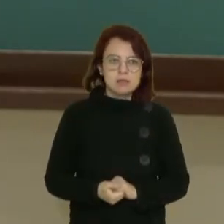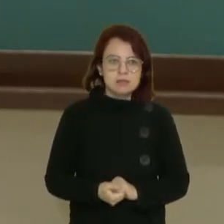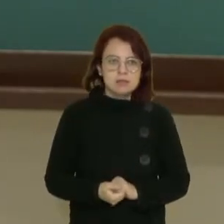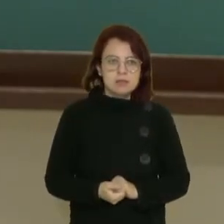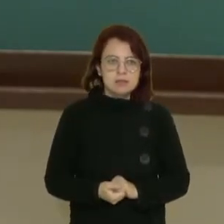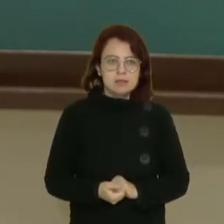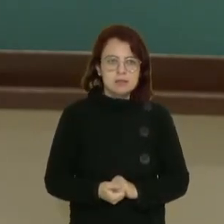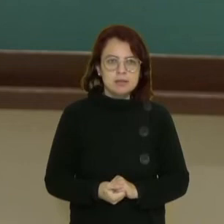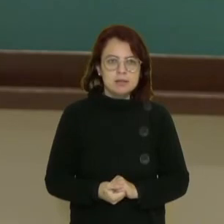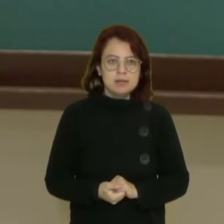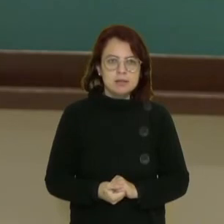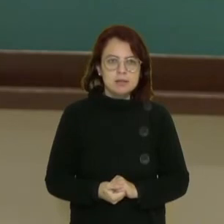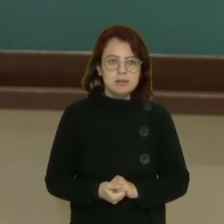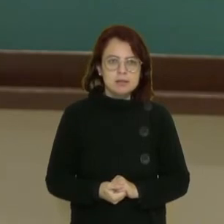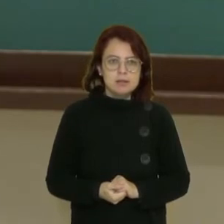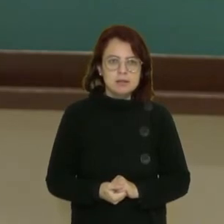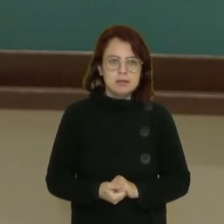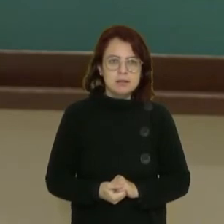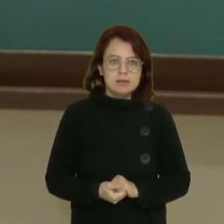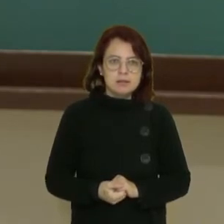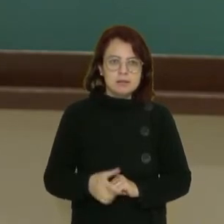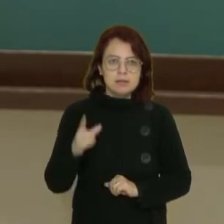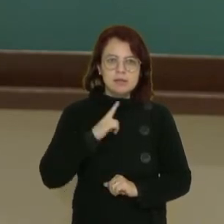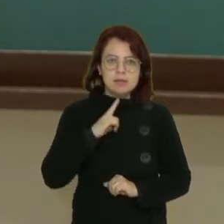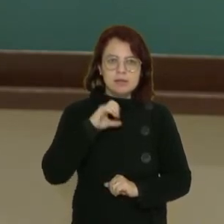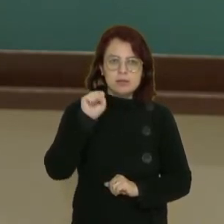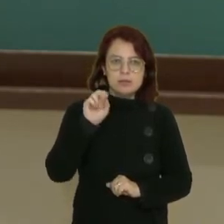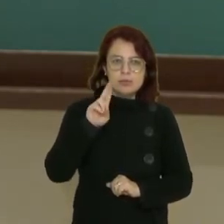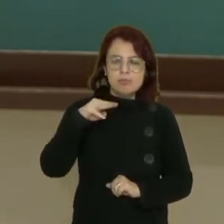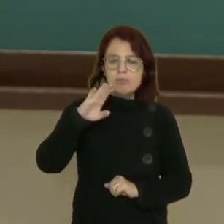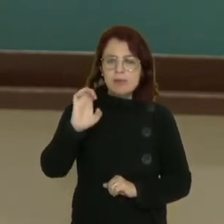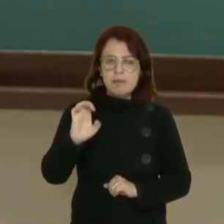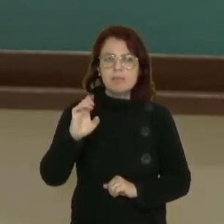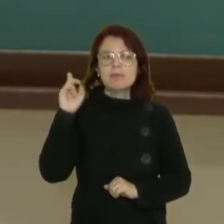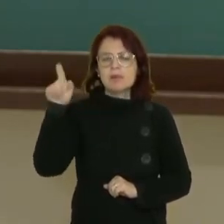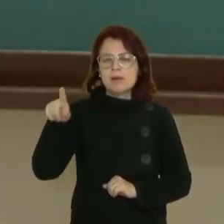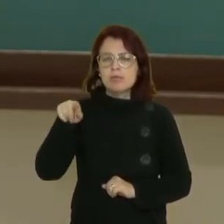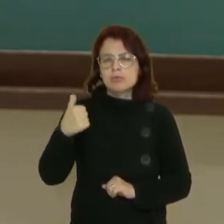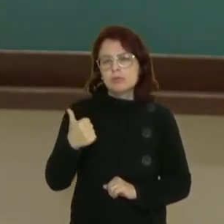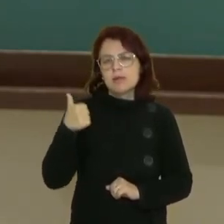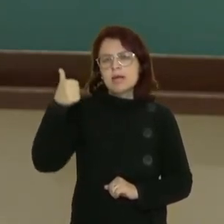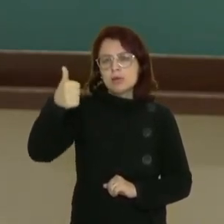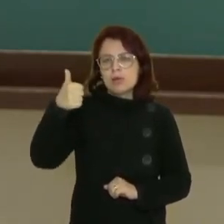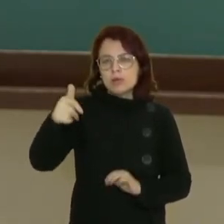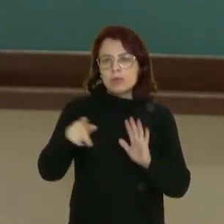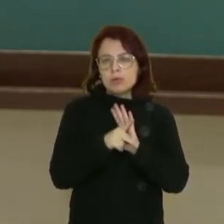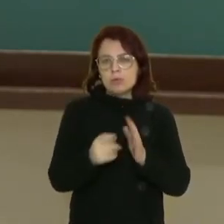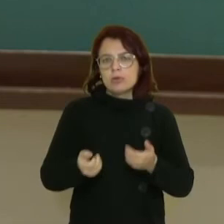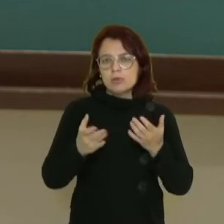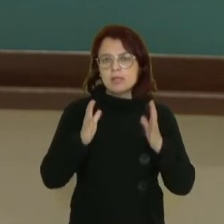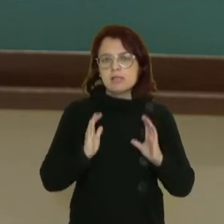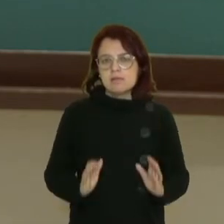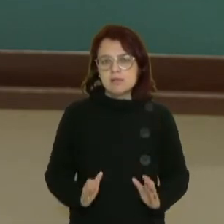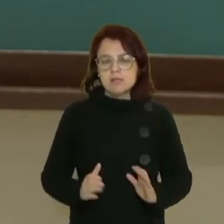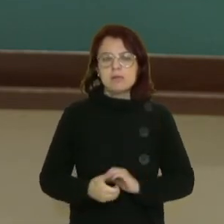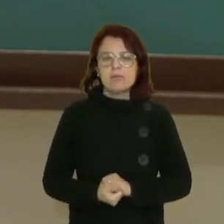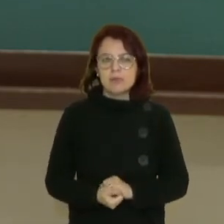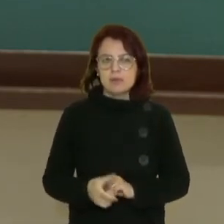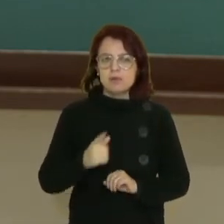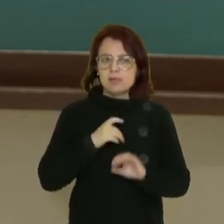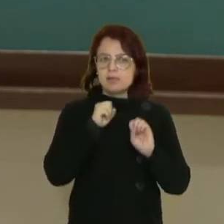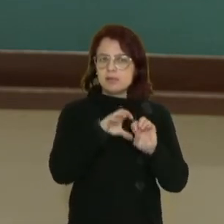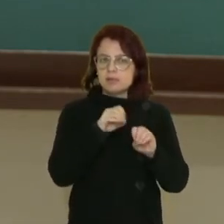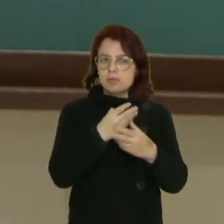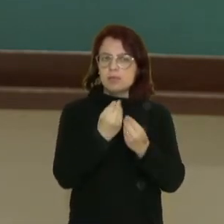cultura guarani. Agora, existe o Tchumé. O Tchumé seria um herói civilizador, que ensinou muitas coisas.